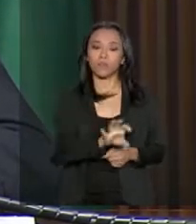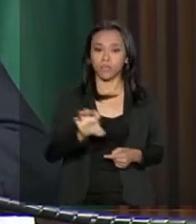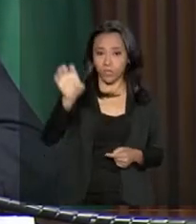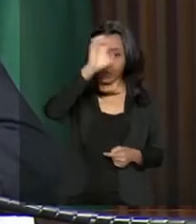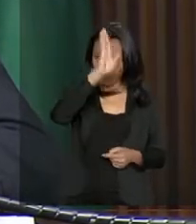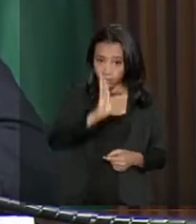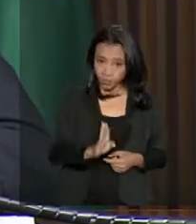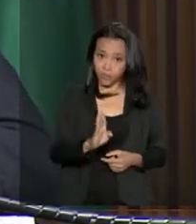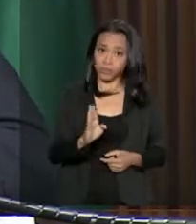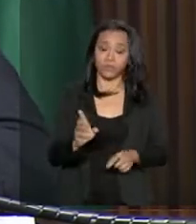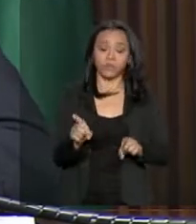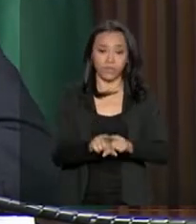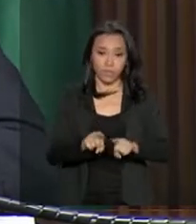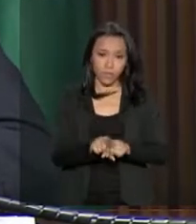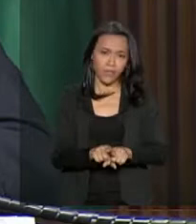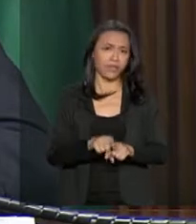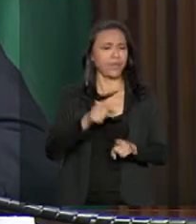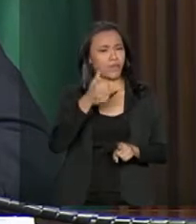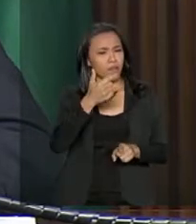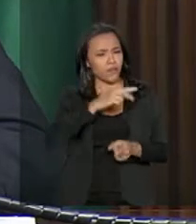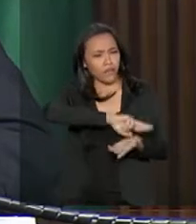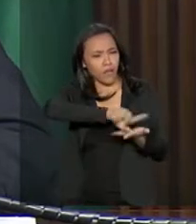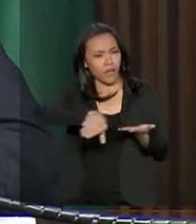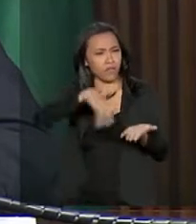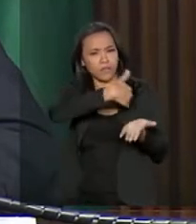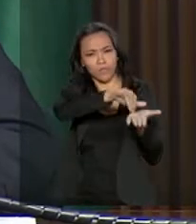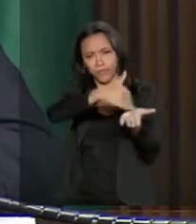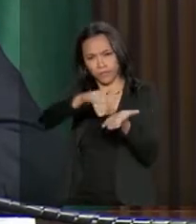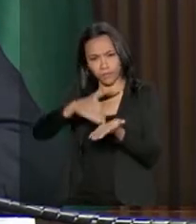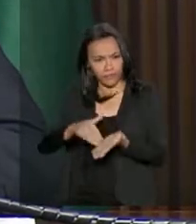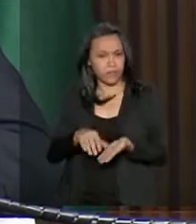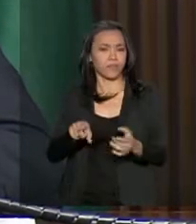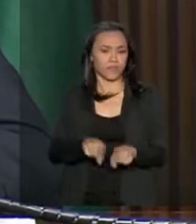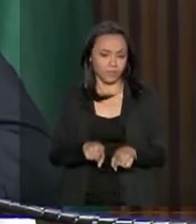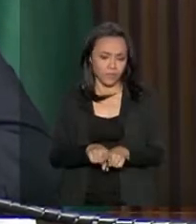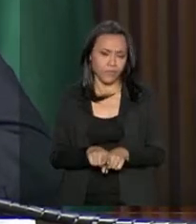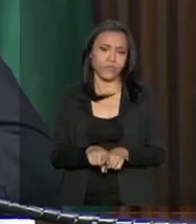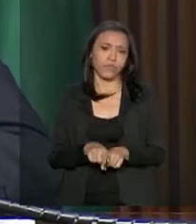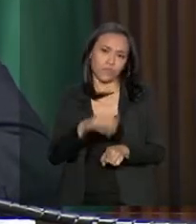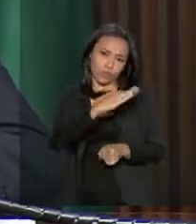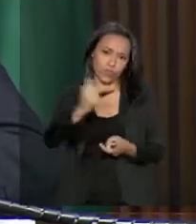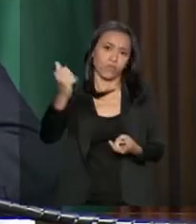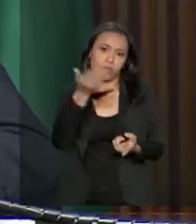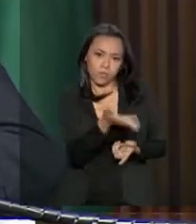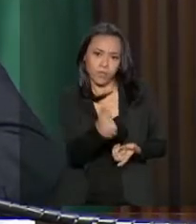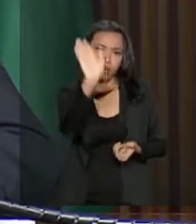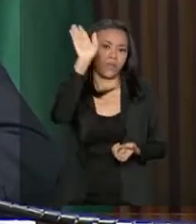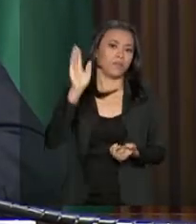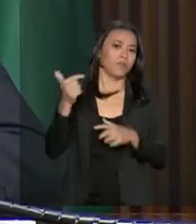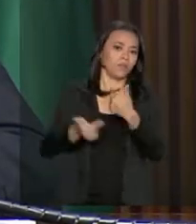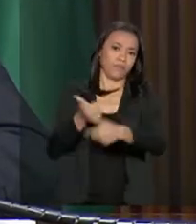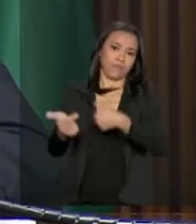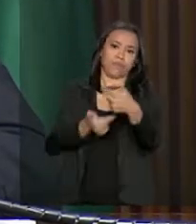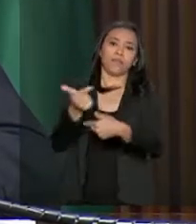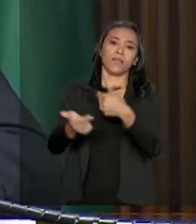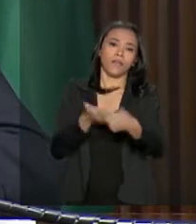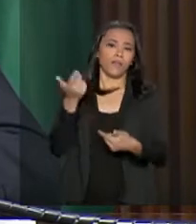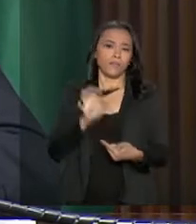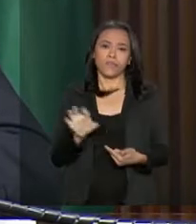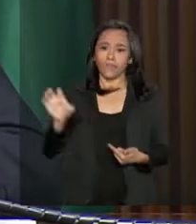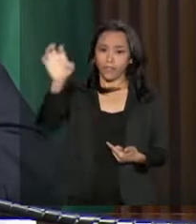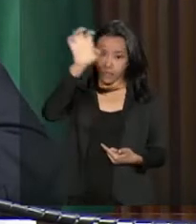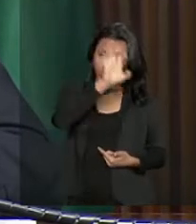brasileiros. Além dos vários secretários executivos, que também foram chamados para tarefas nos